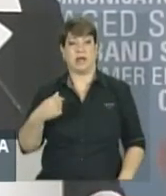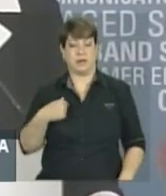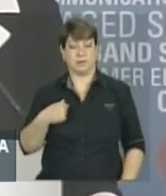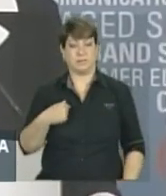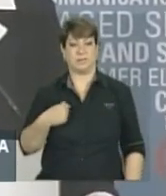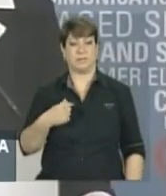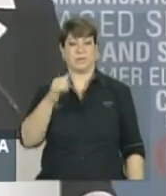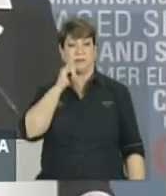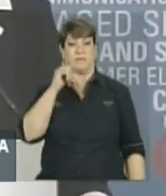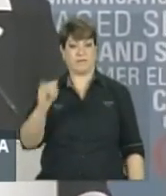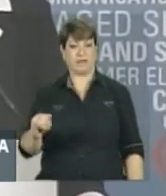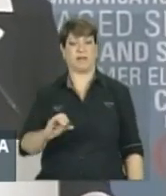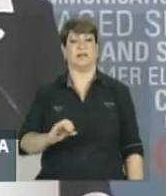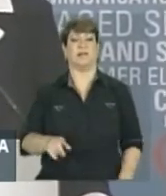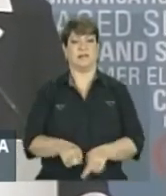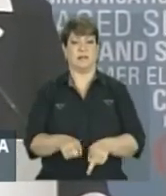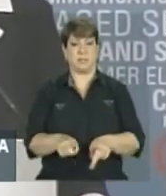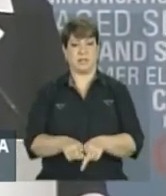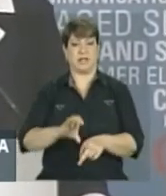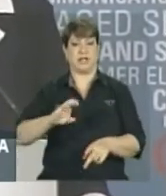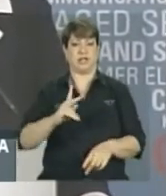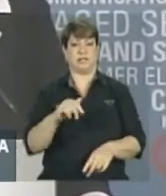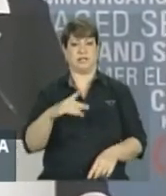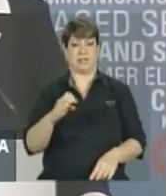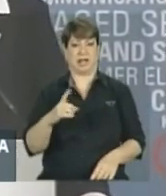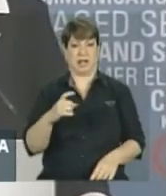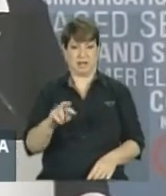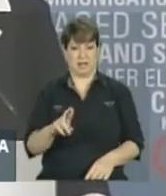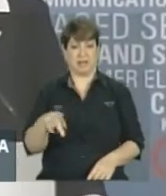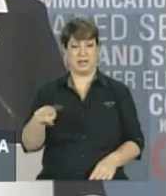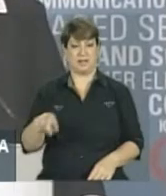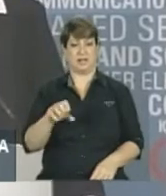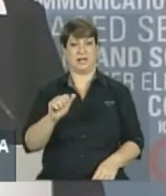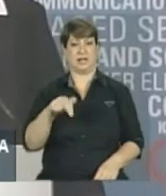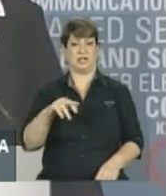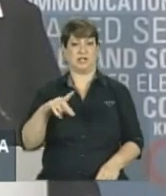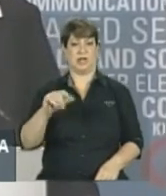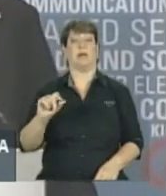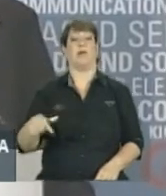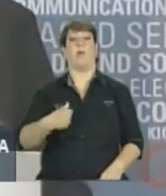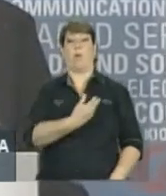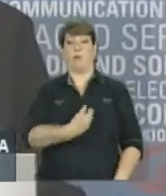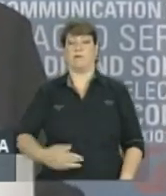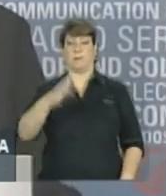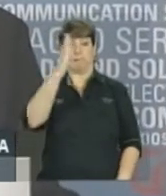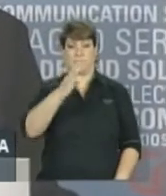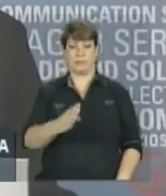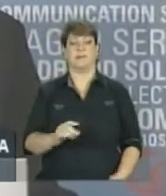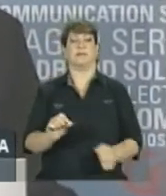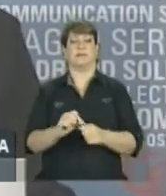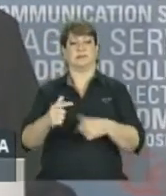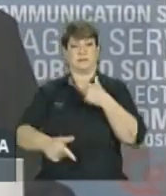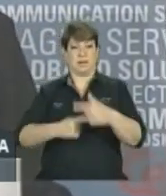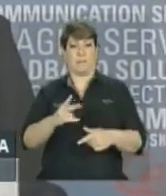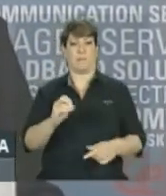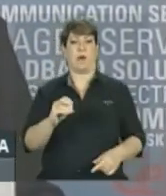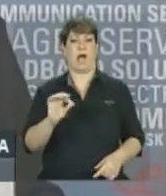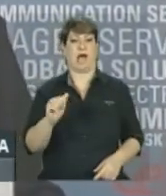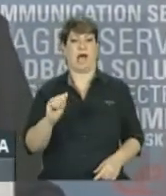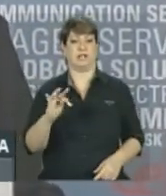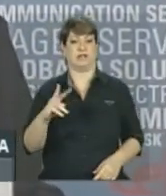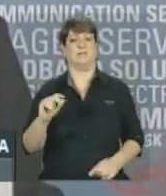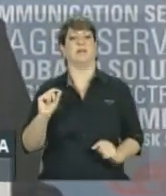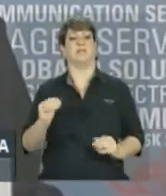para o chanceler Merkel que o governo brasileiro terá uma posição proativa no sentido de ampliar